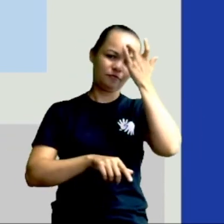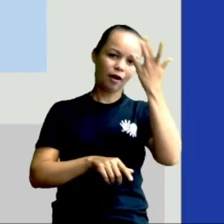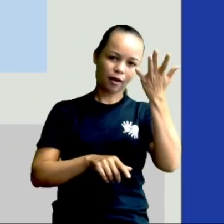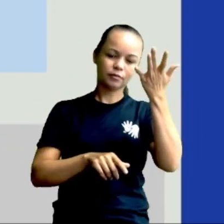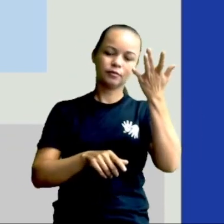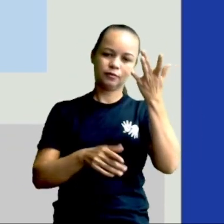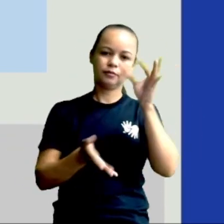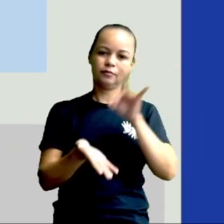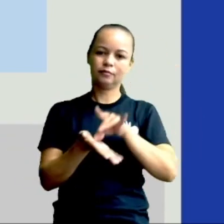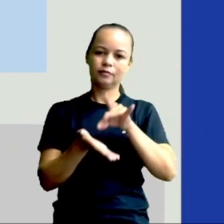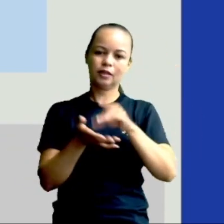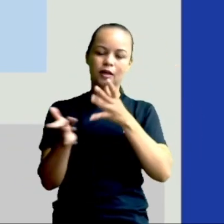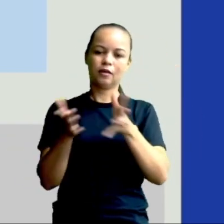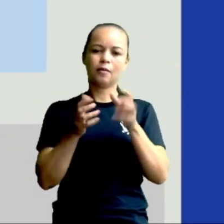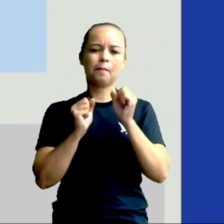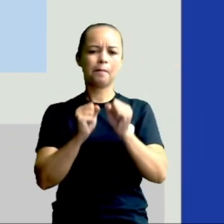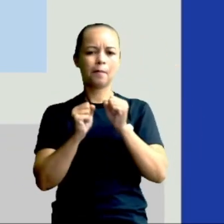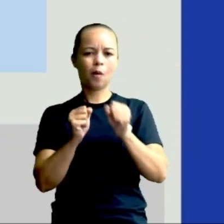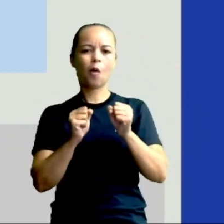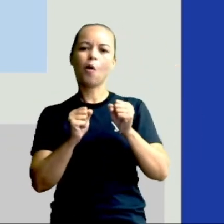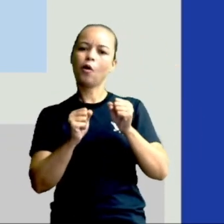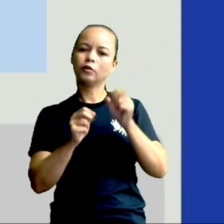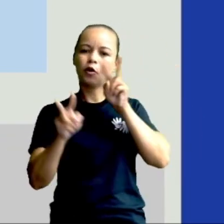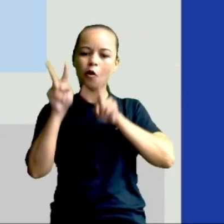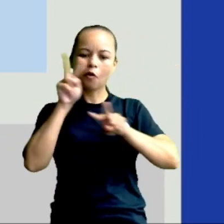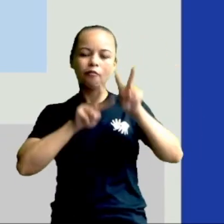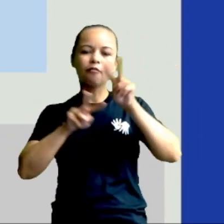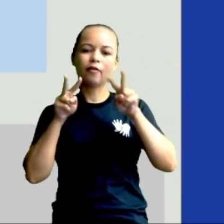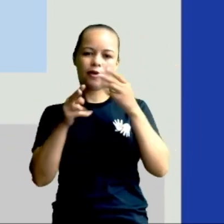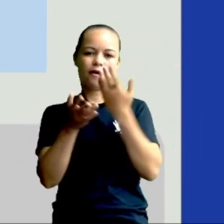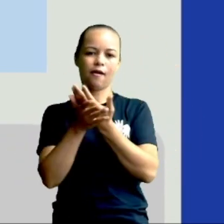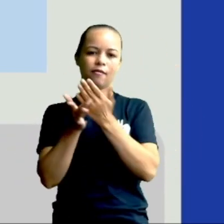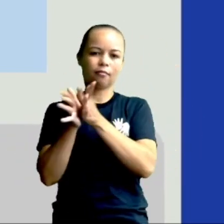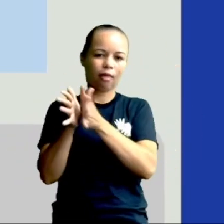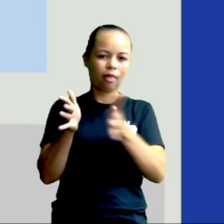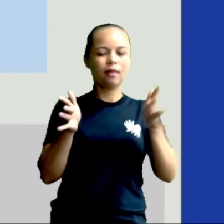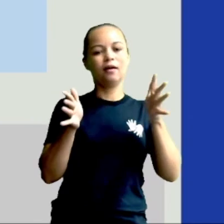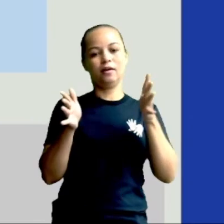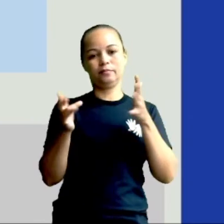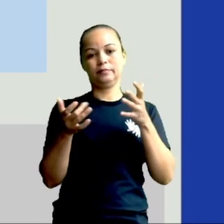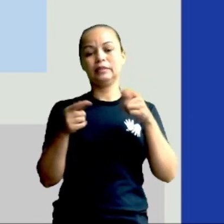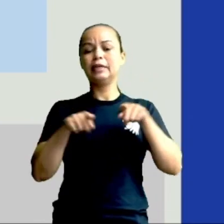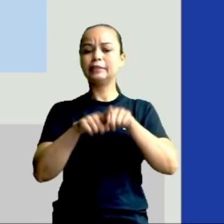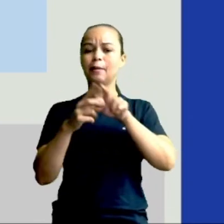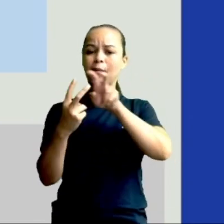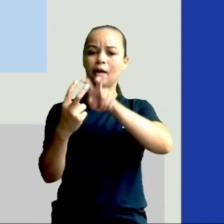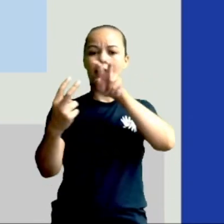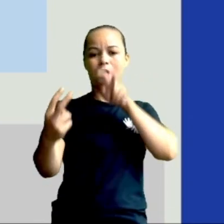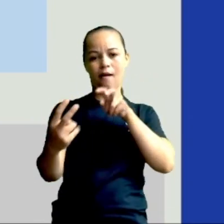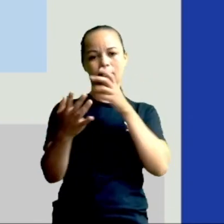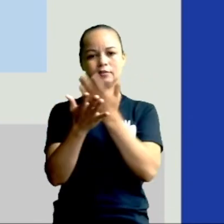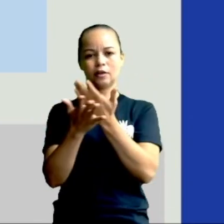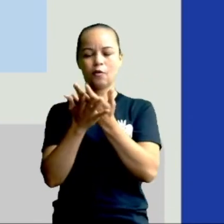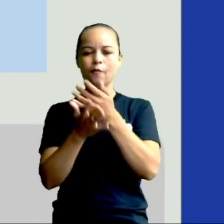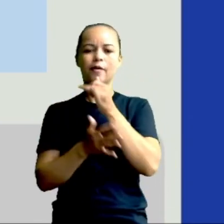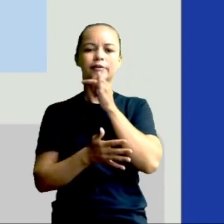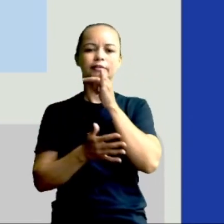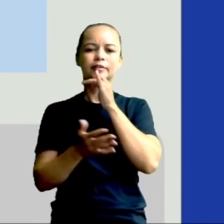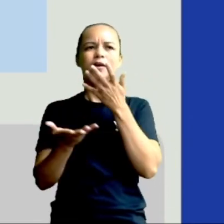né? E aí você pode acompanhar as aulas, né? E as aulas remotas, né? Que eu trouxe para vocês algum exemplo de